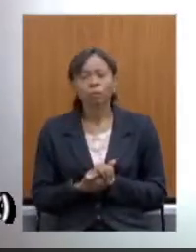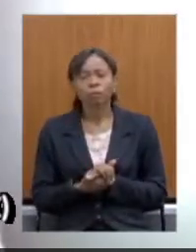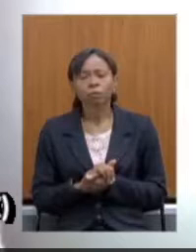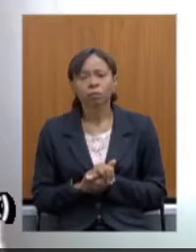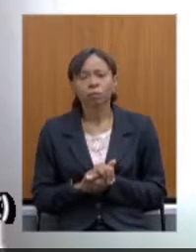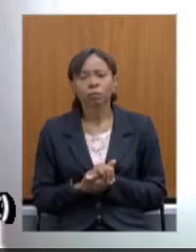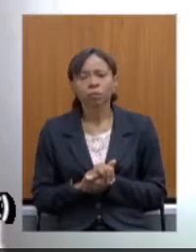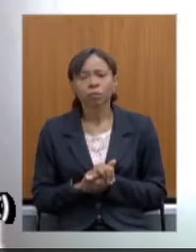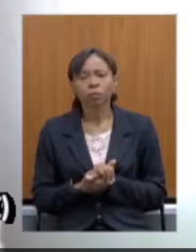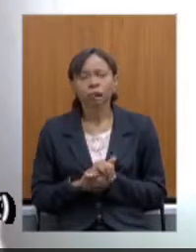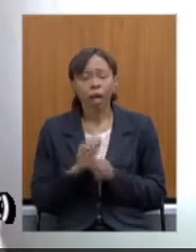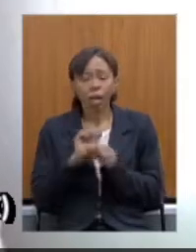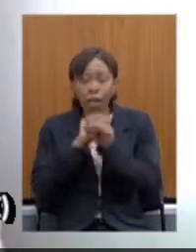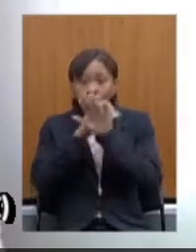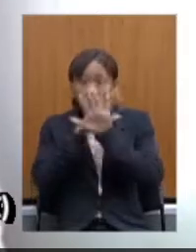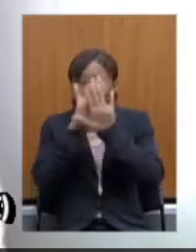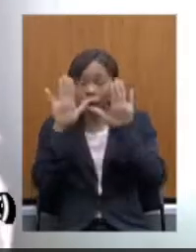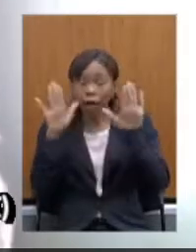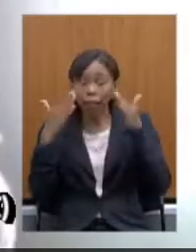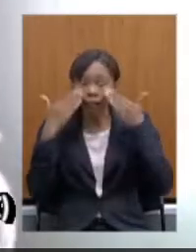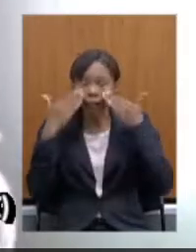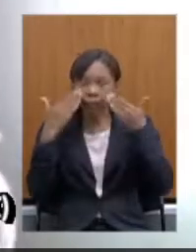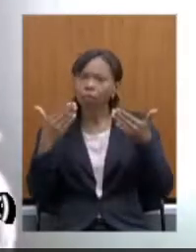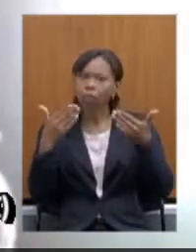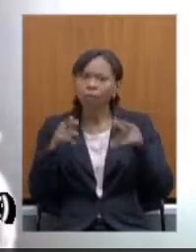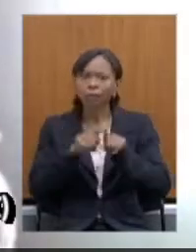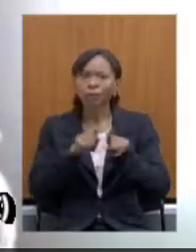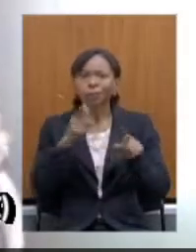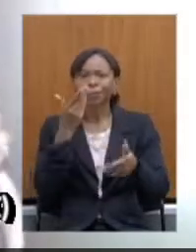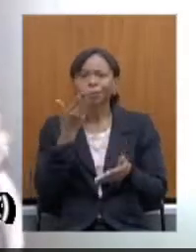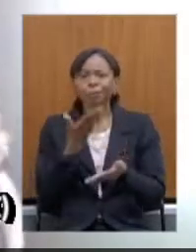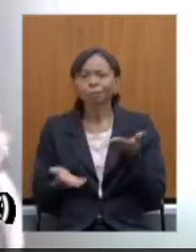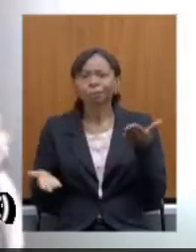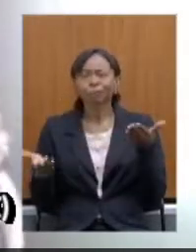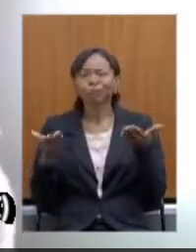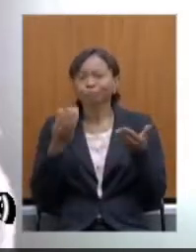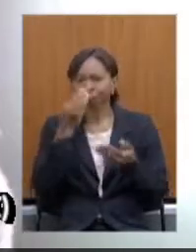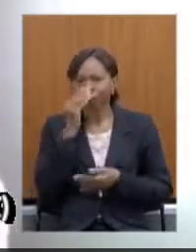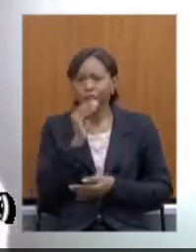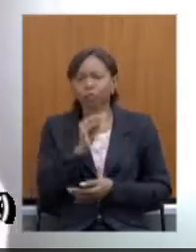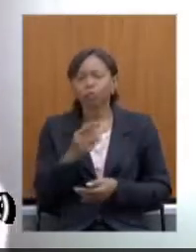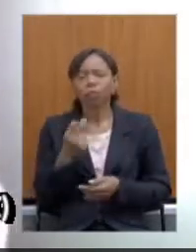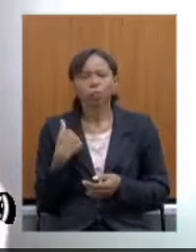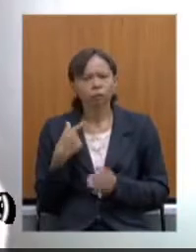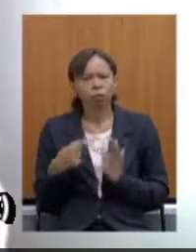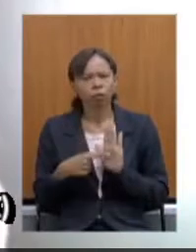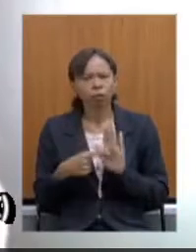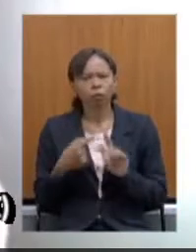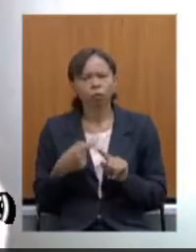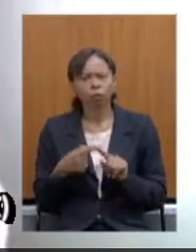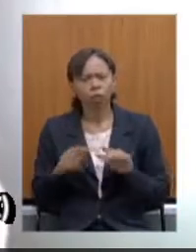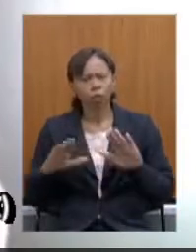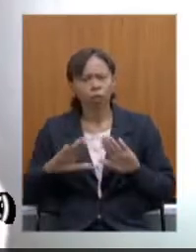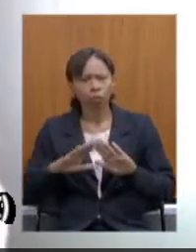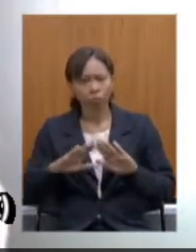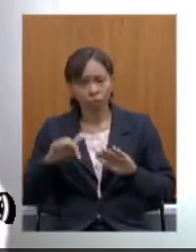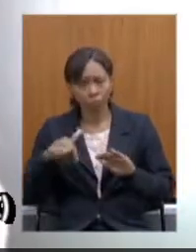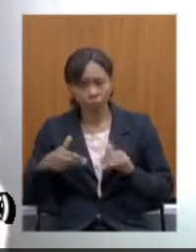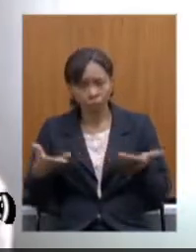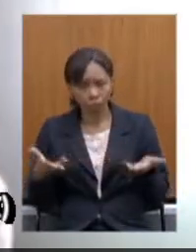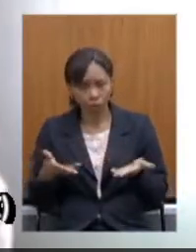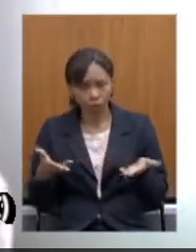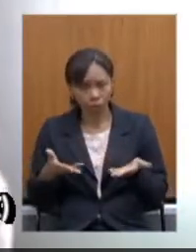princípio da transparência também está sendo violado eu estou trazendo tudo isso porque a Assembleia Legislativa nesse momento